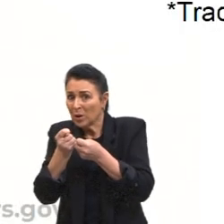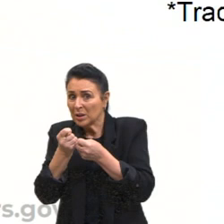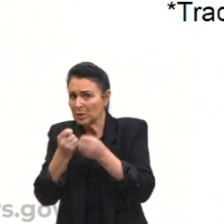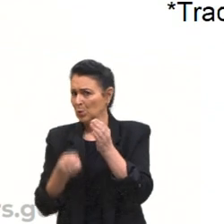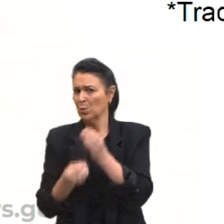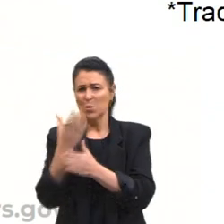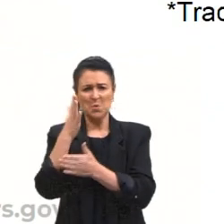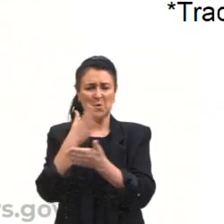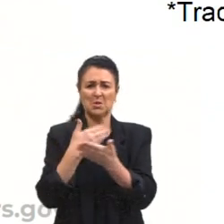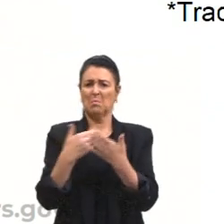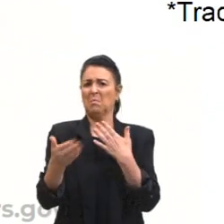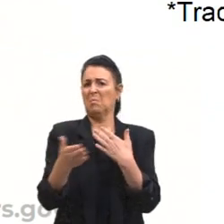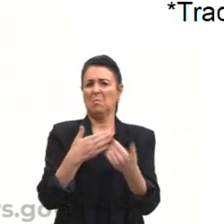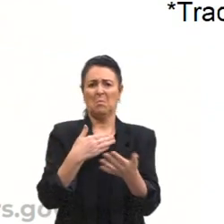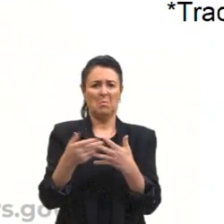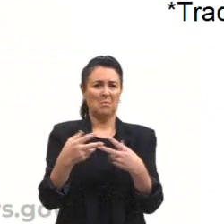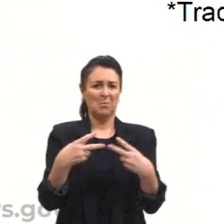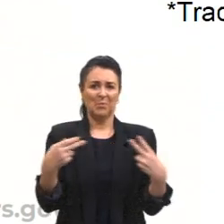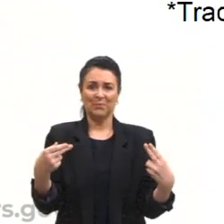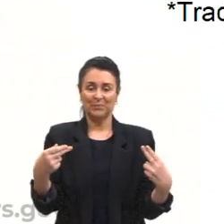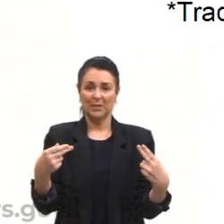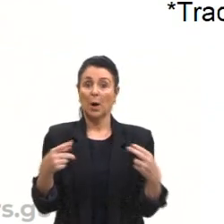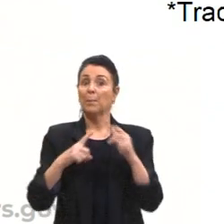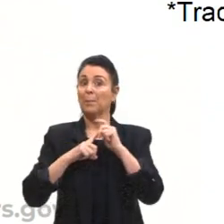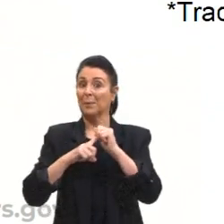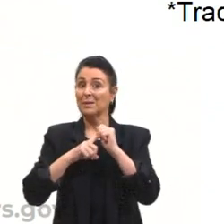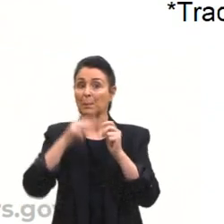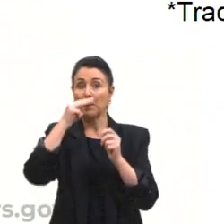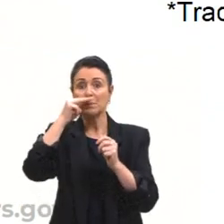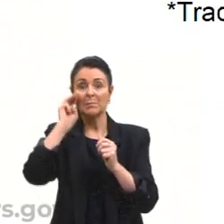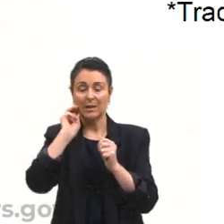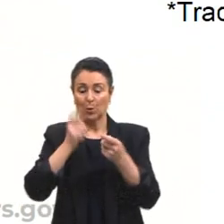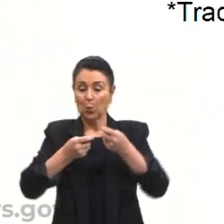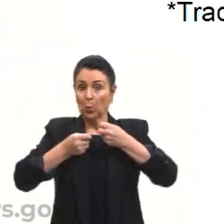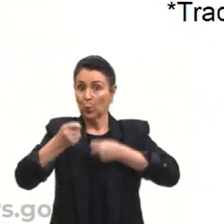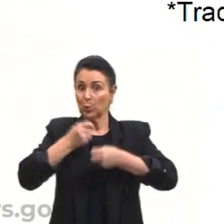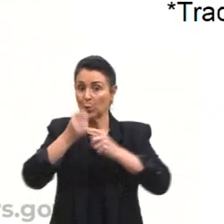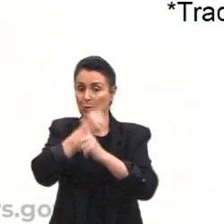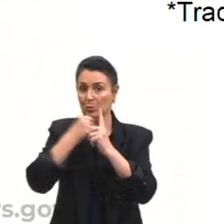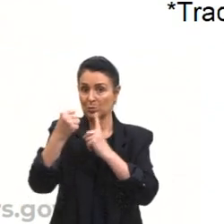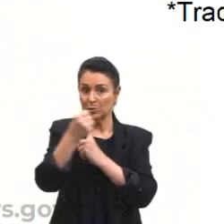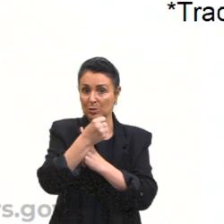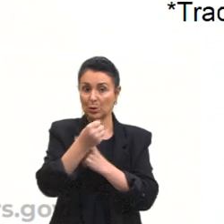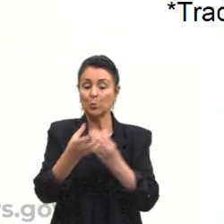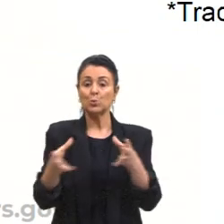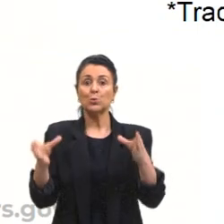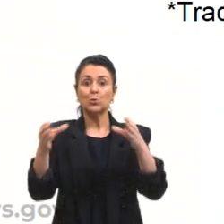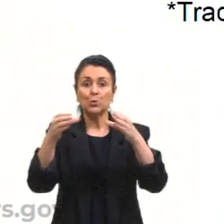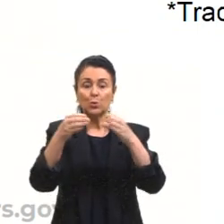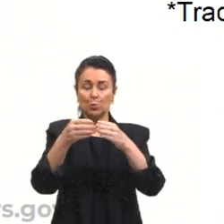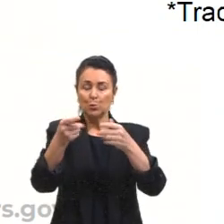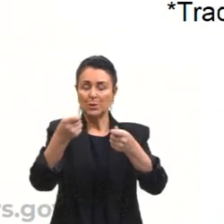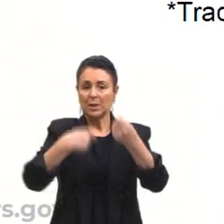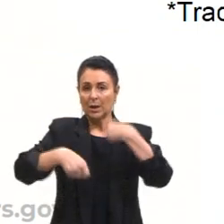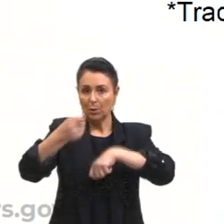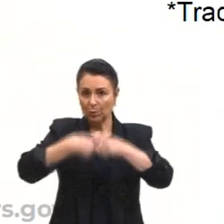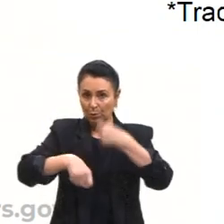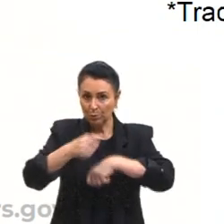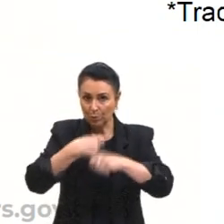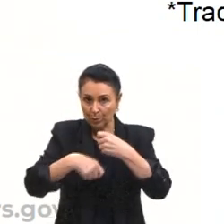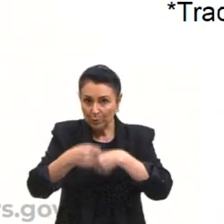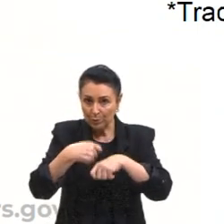geralmente, principalmente para Marx, o controle social são os grupos econômicos. Então, as sociedades, os